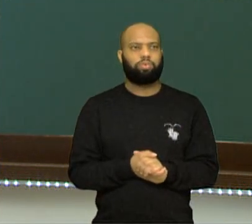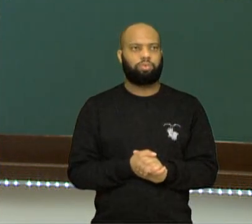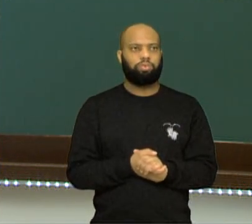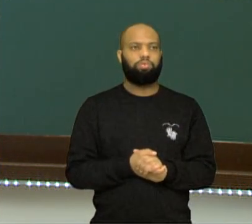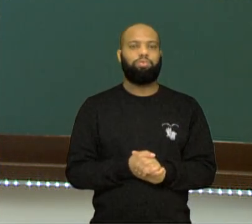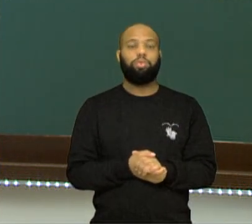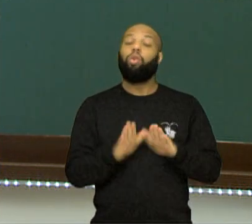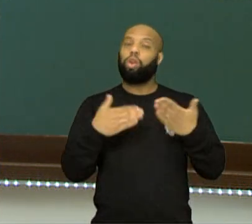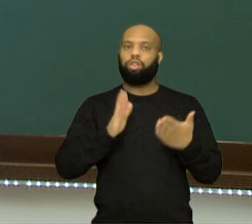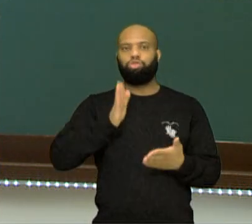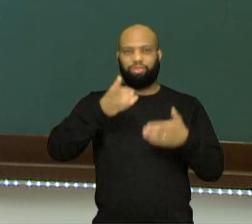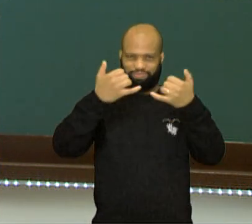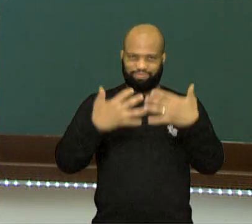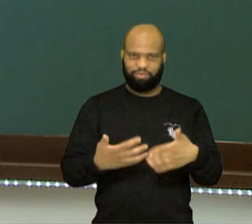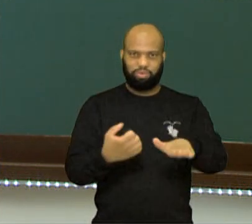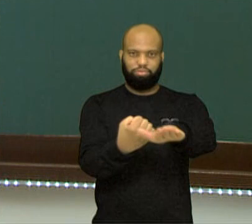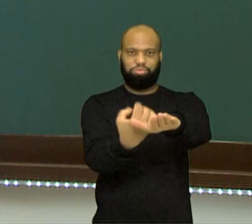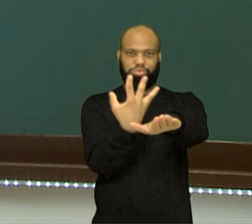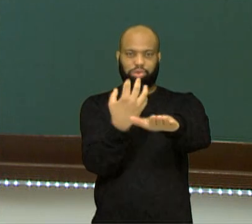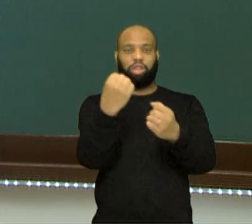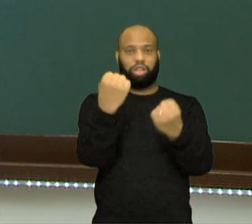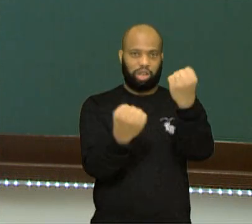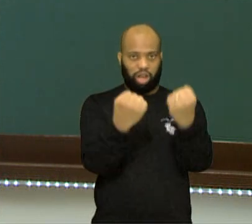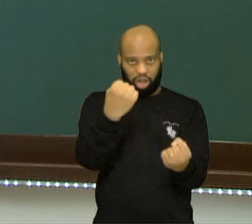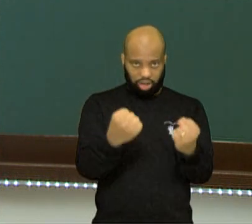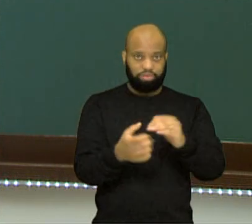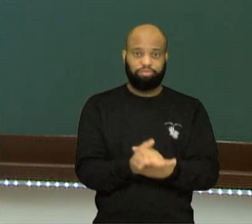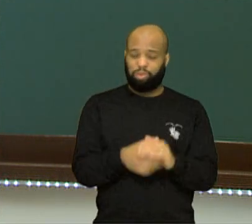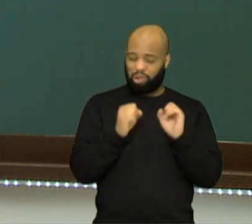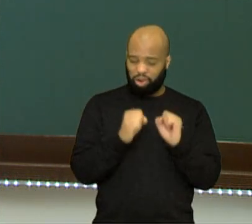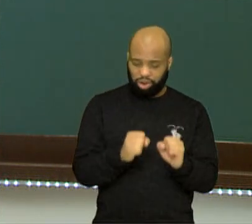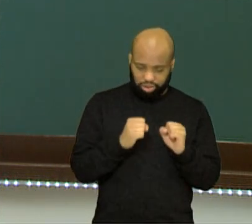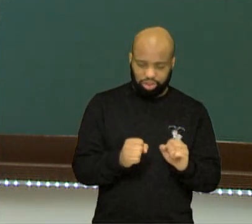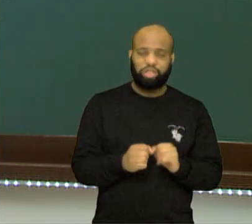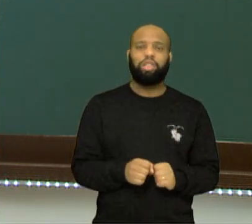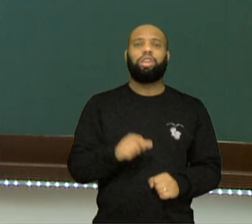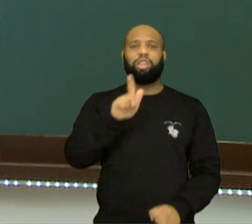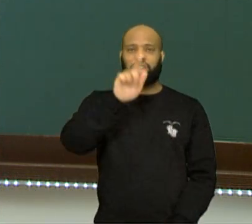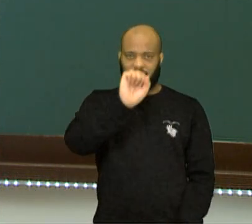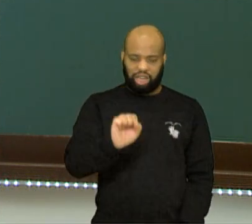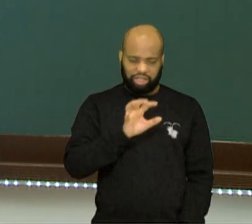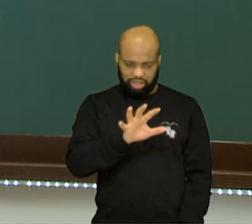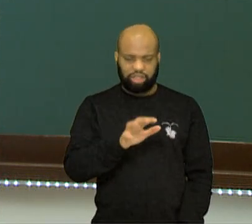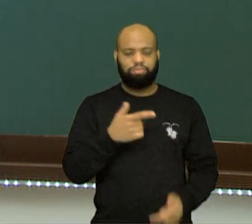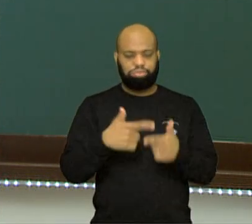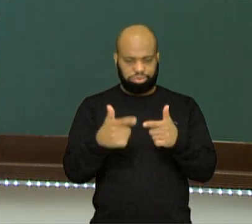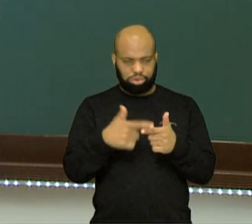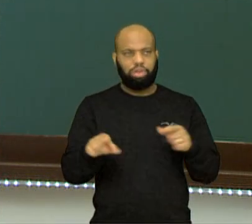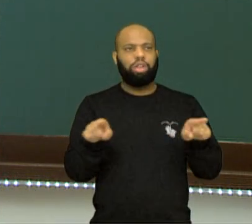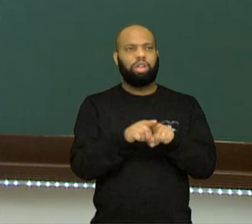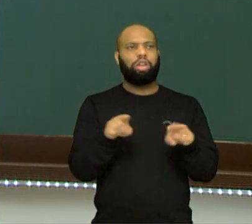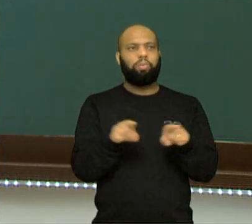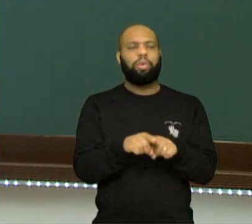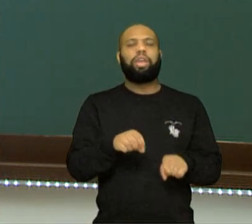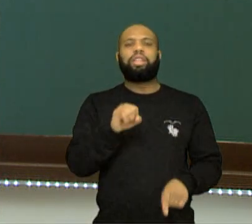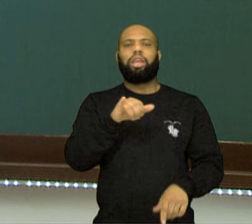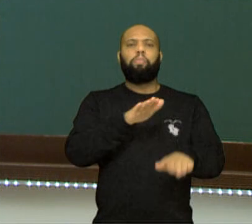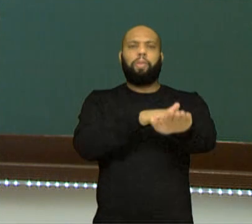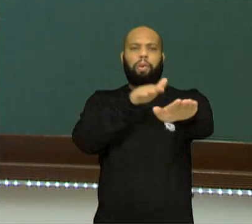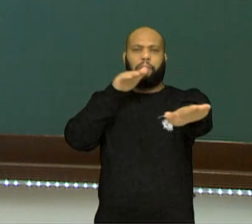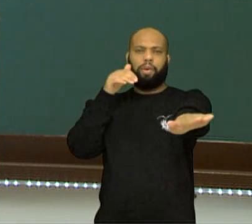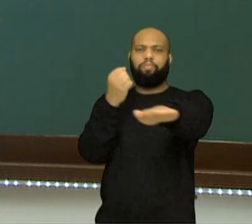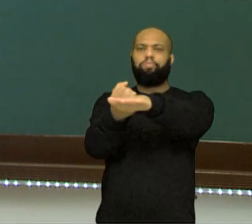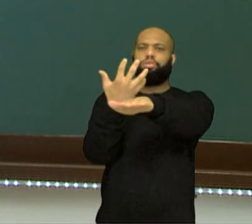pela queima de combustíveis fósseis, né? Do lançamento dos carros, por exemplo. O aumento da quantidade de carros vai gerar